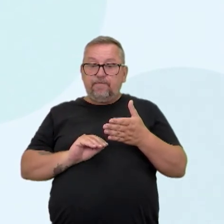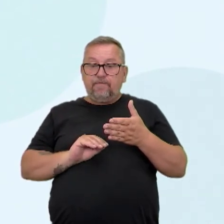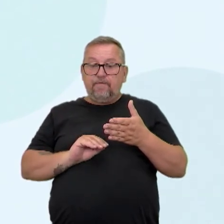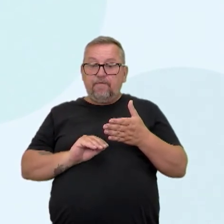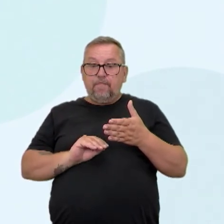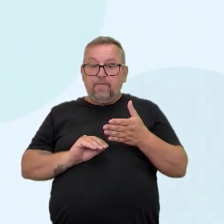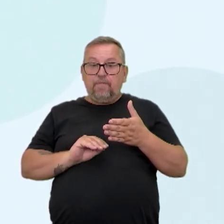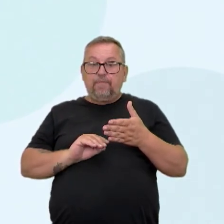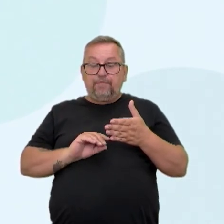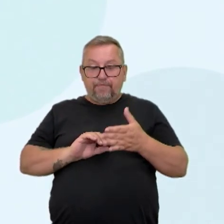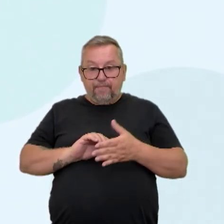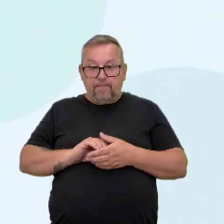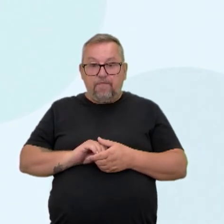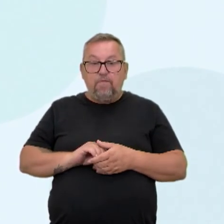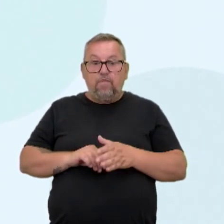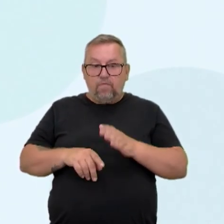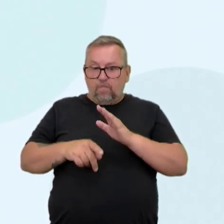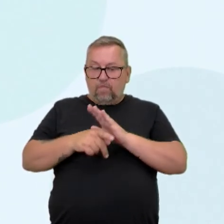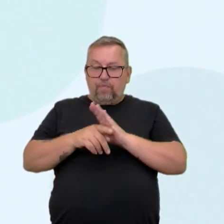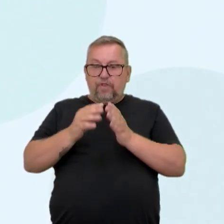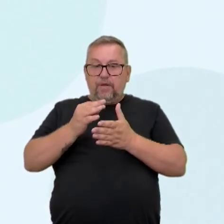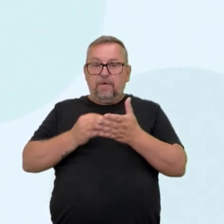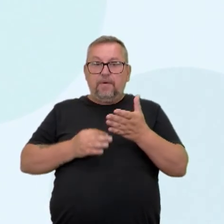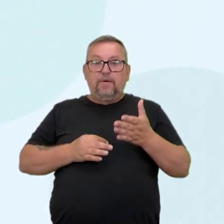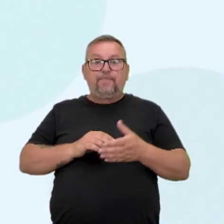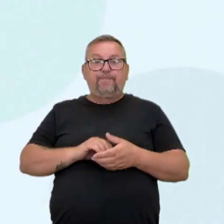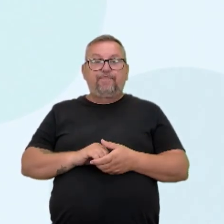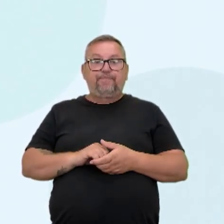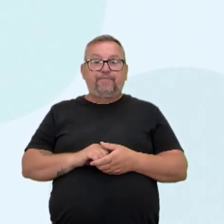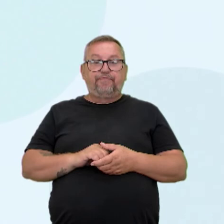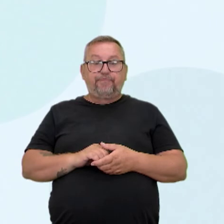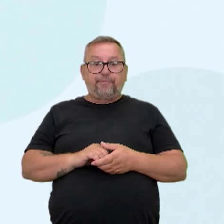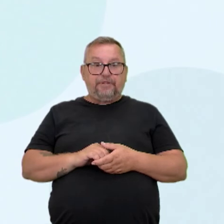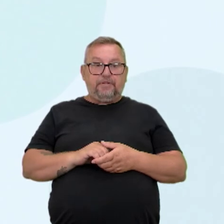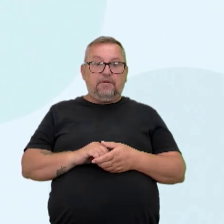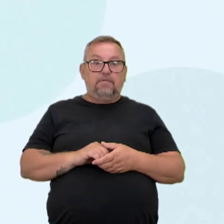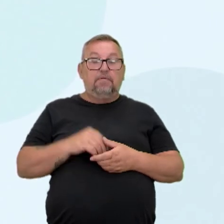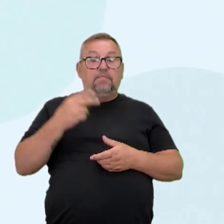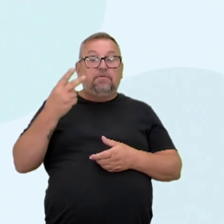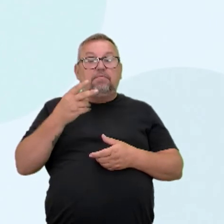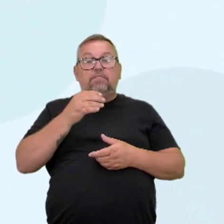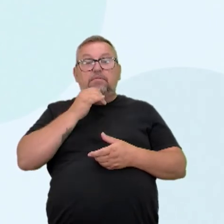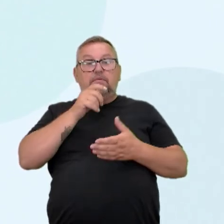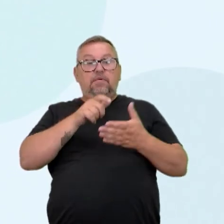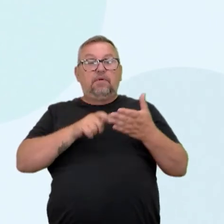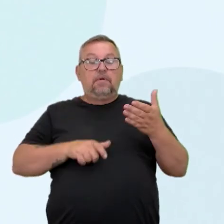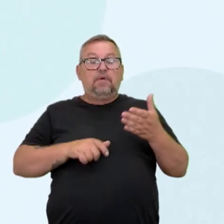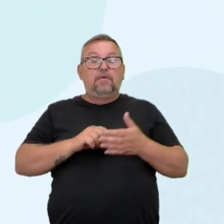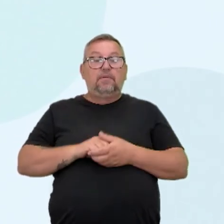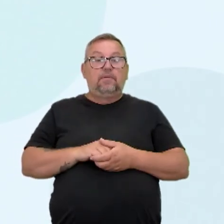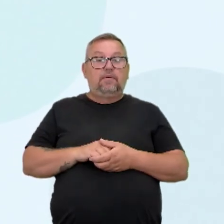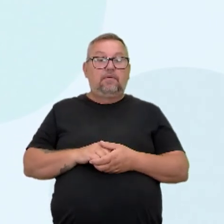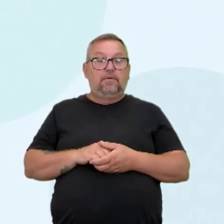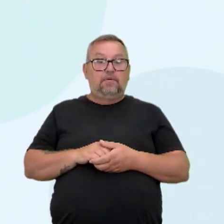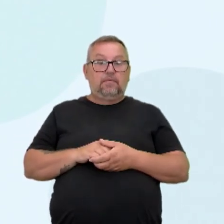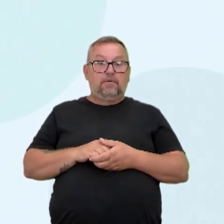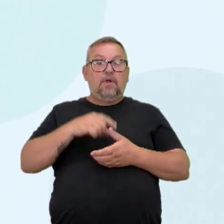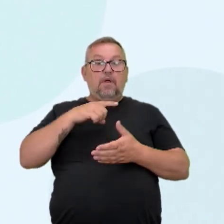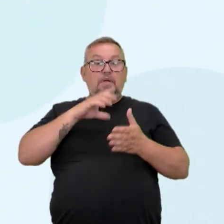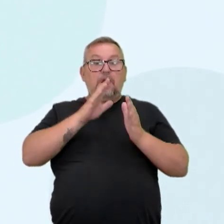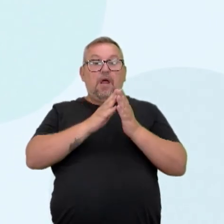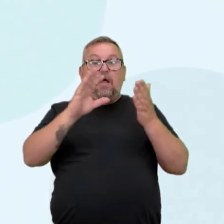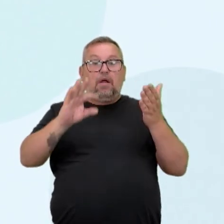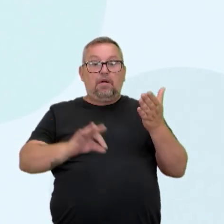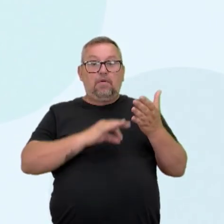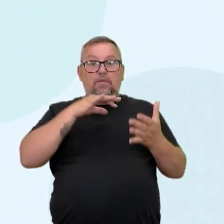palavras-chave do próprio texto. Isso acontece também nesse segundo exemplo. Lê pra nós, Máfia Zona. Há autores que dizem